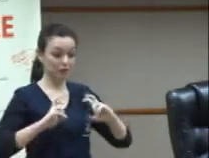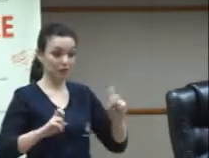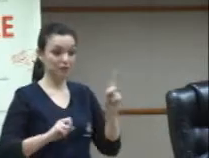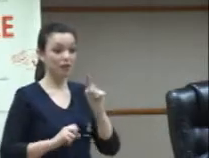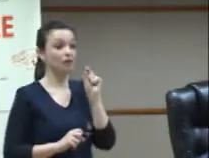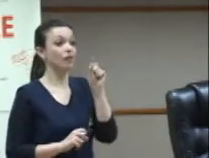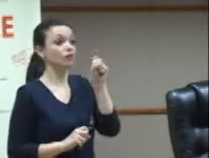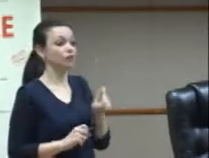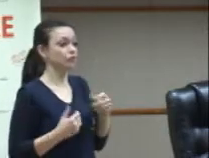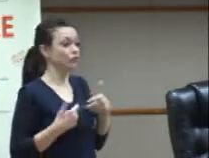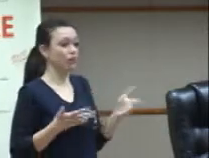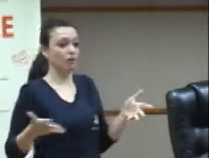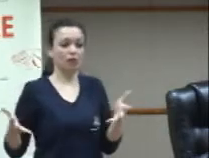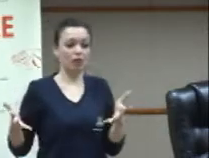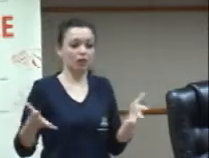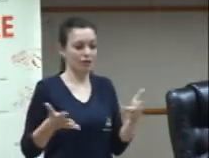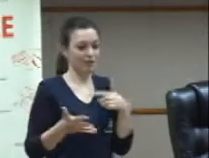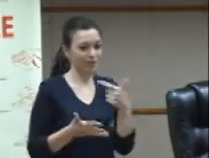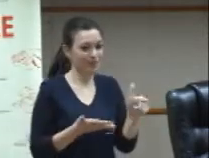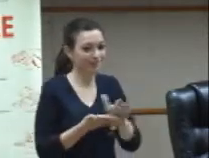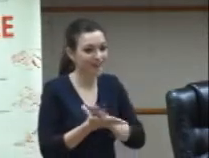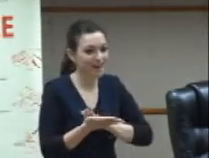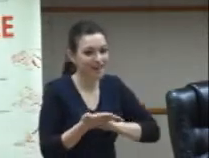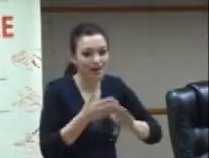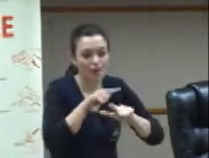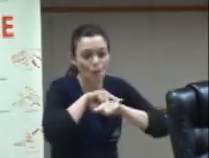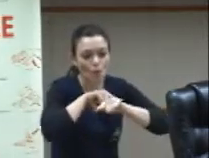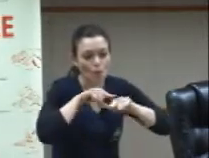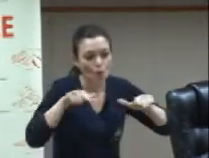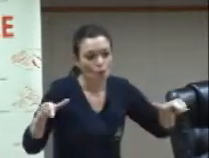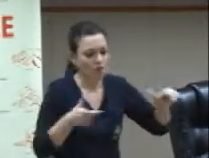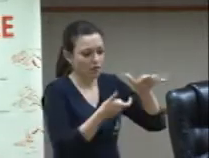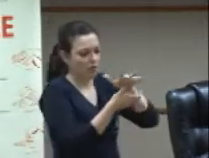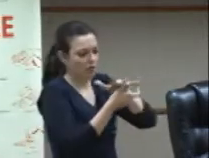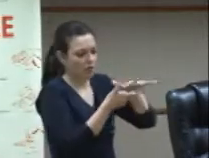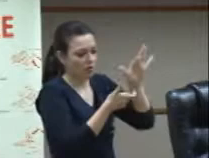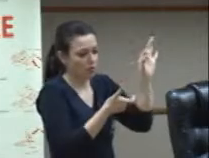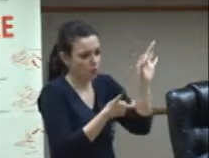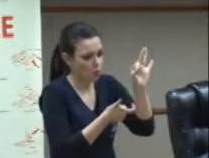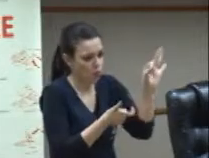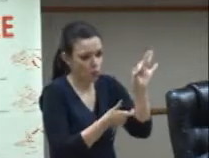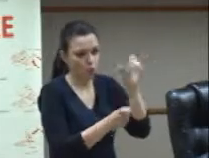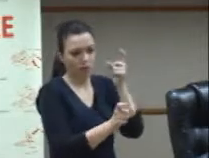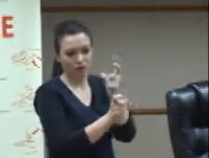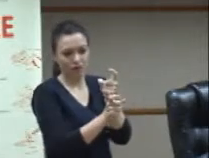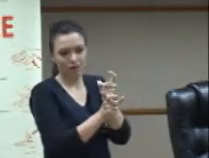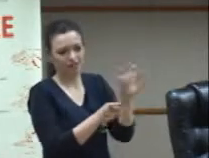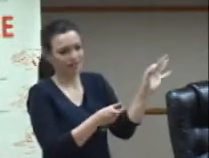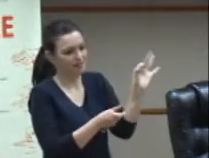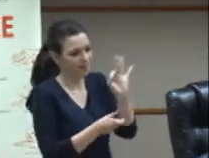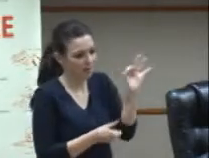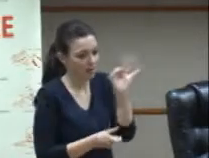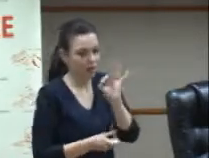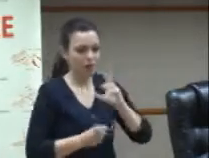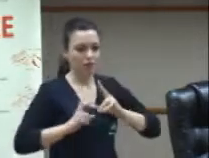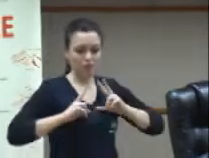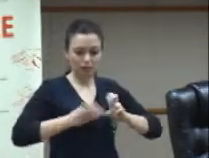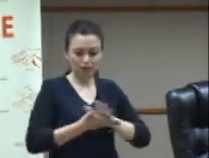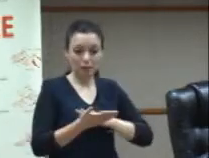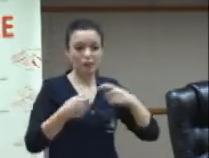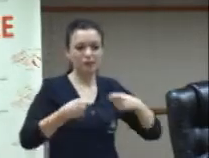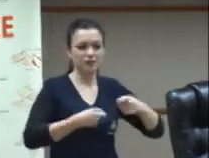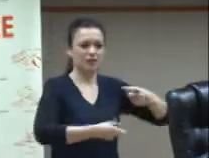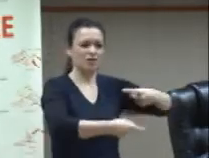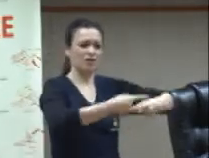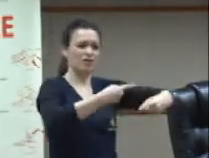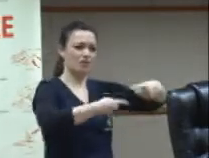e esse surdo precisa ainda passar por um letramento um resgate de identidade entender o que que ele é descobrir a